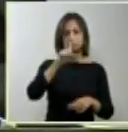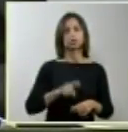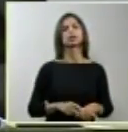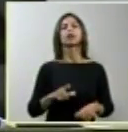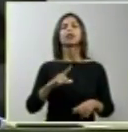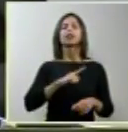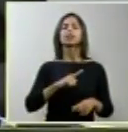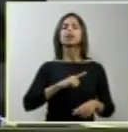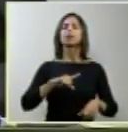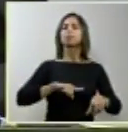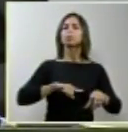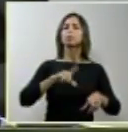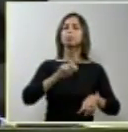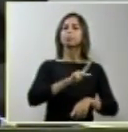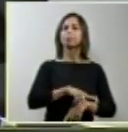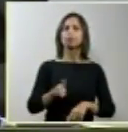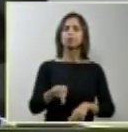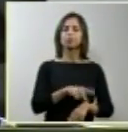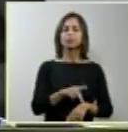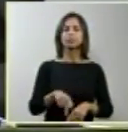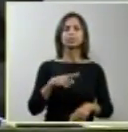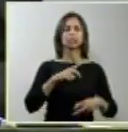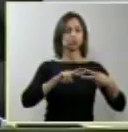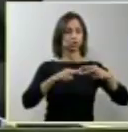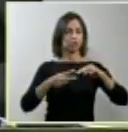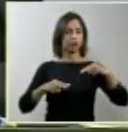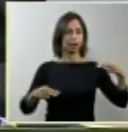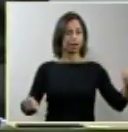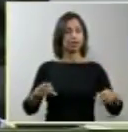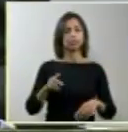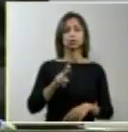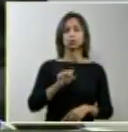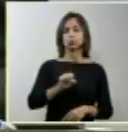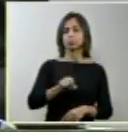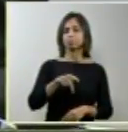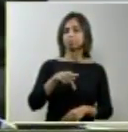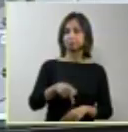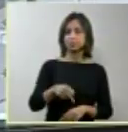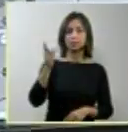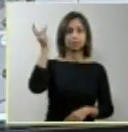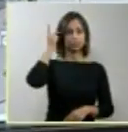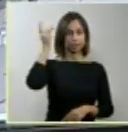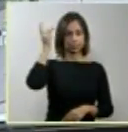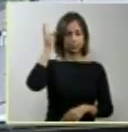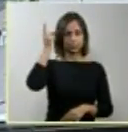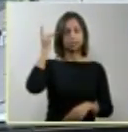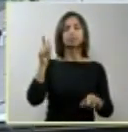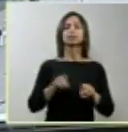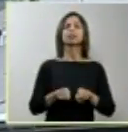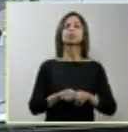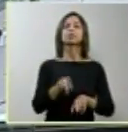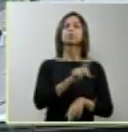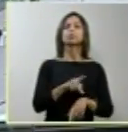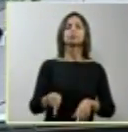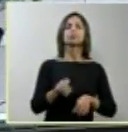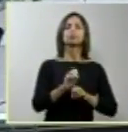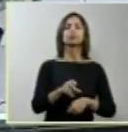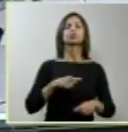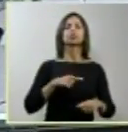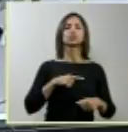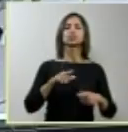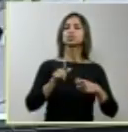em genética médica da USP, São Paulo. É professor da disciplina de ginecologia na Faculdade